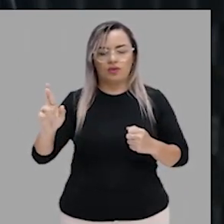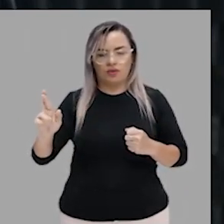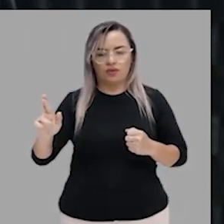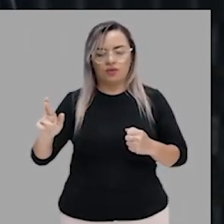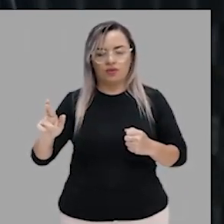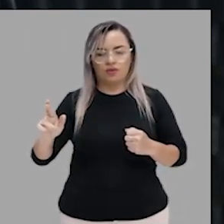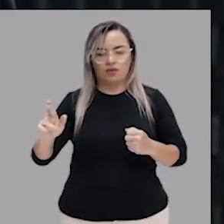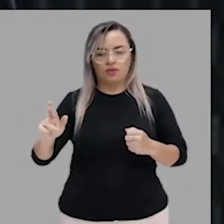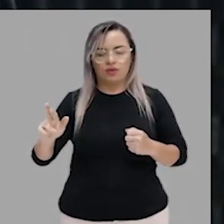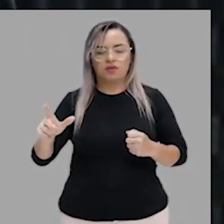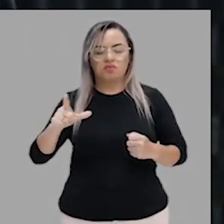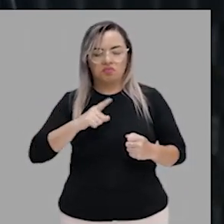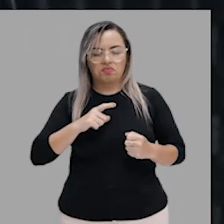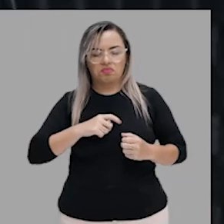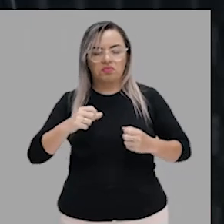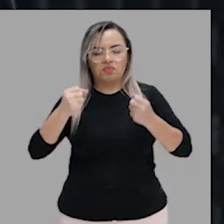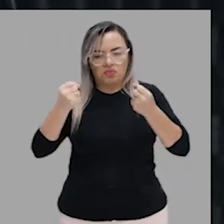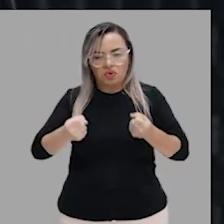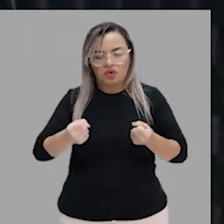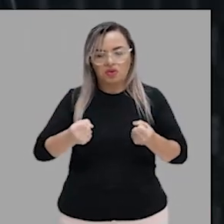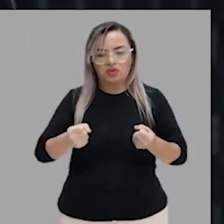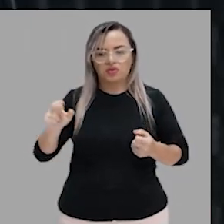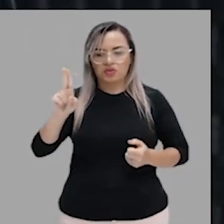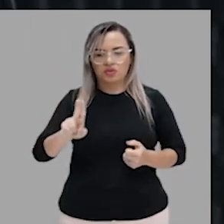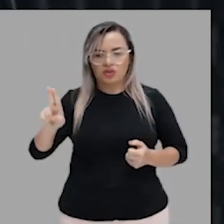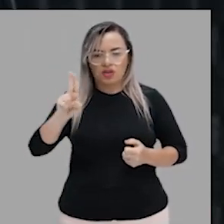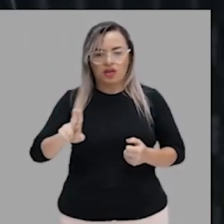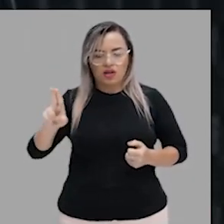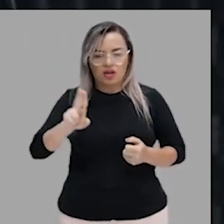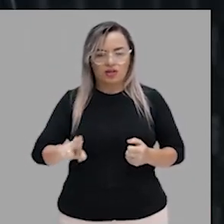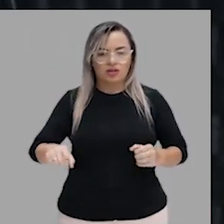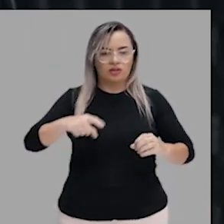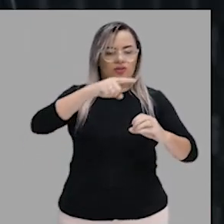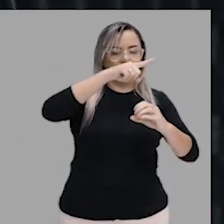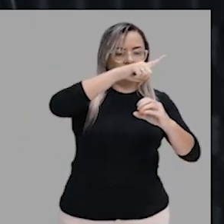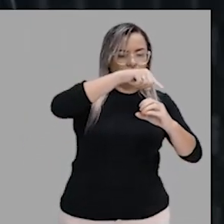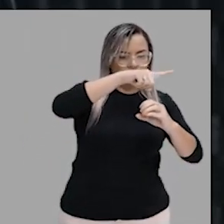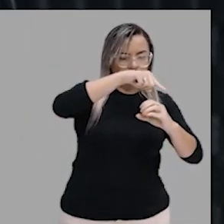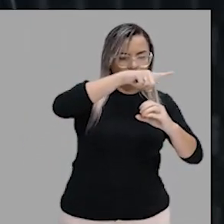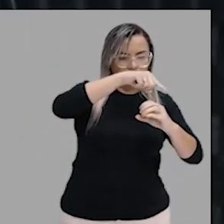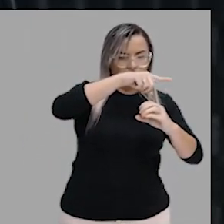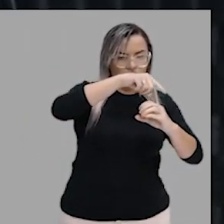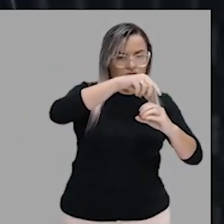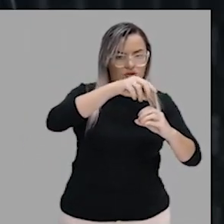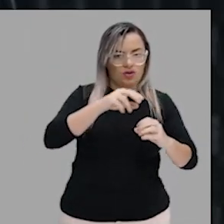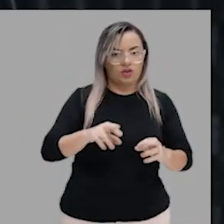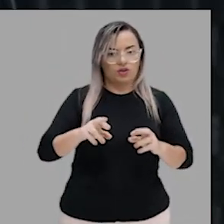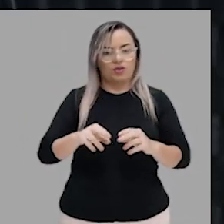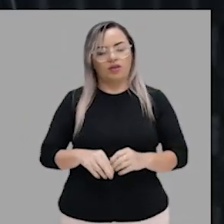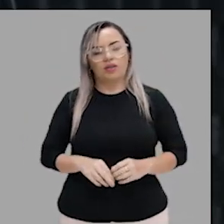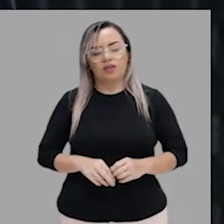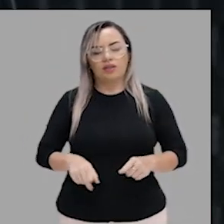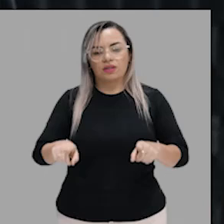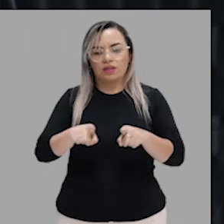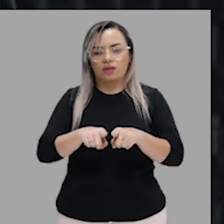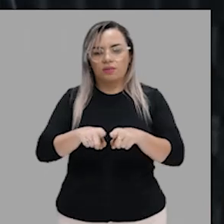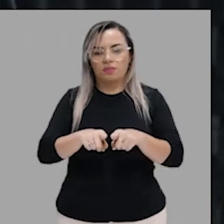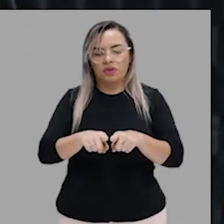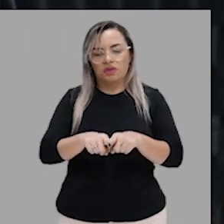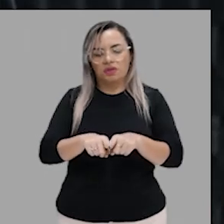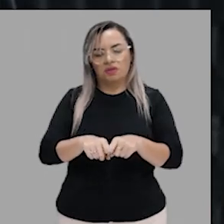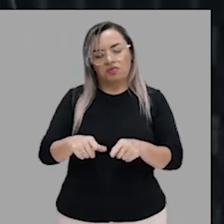as duas. O contexto aqui vai dizer. Quer ver um exemplo? Se eu for, quando eu sair daqui, terminar a minha